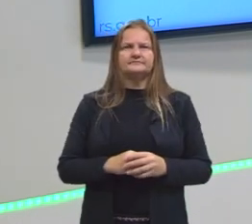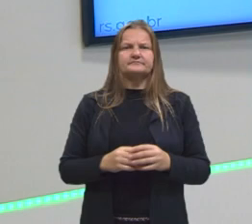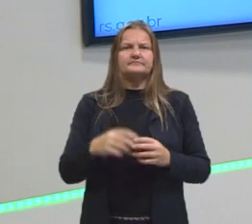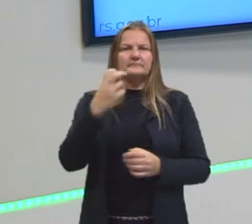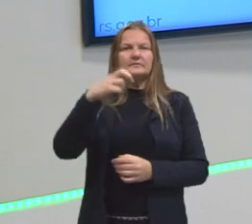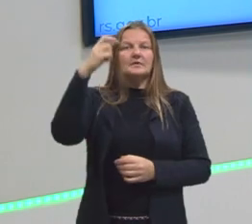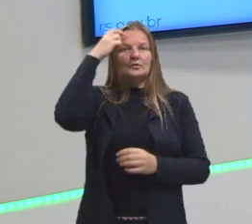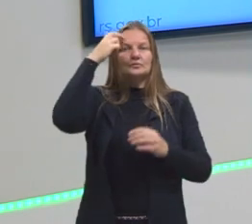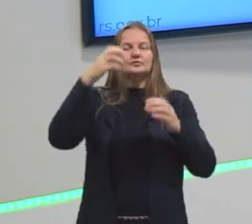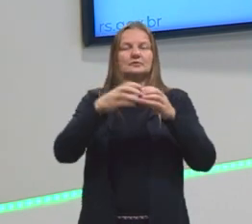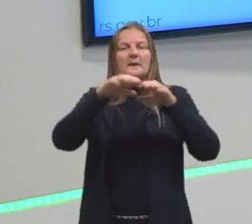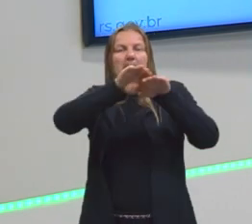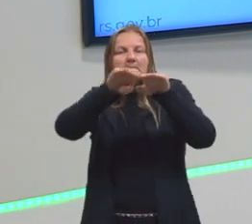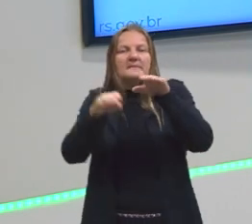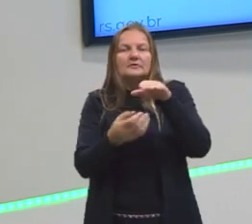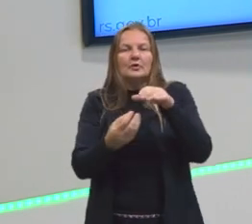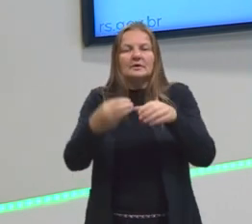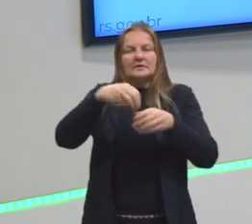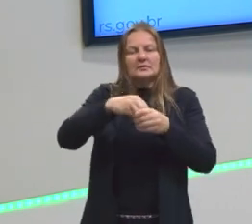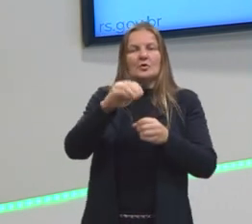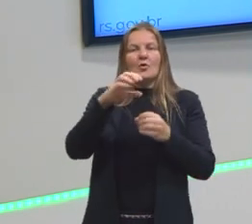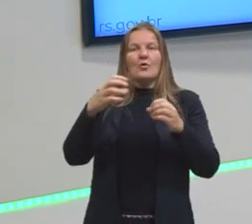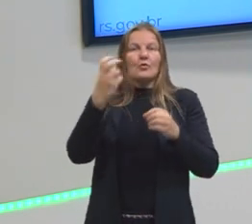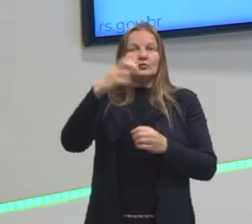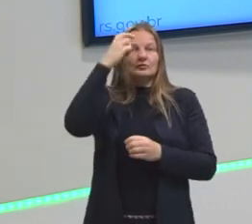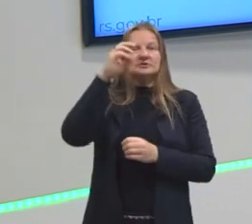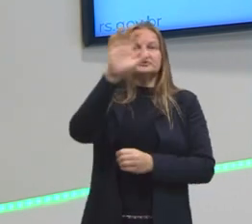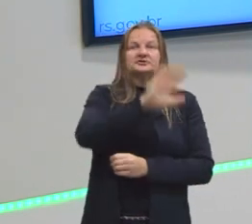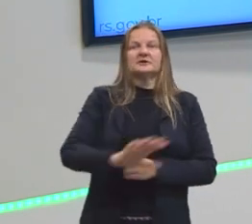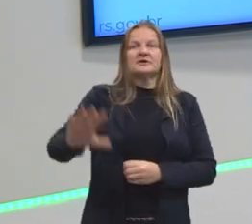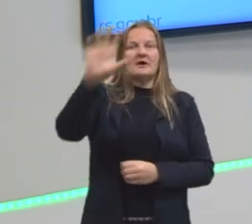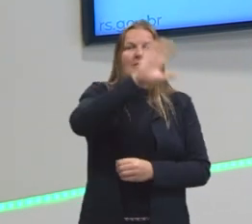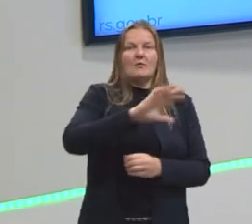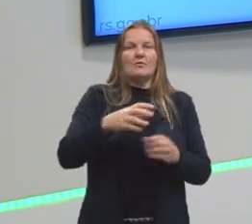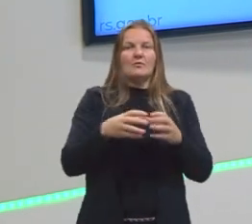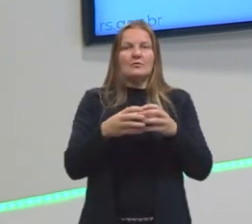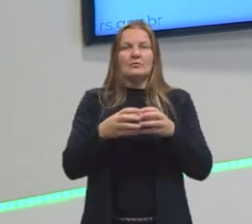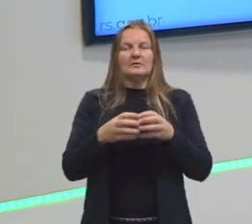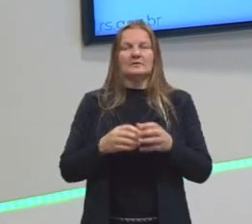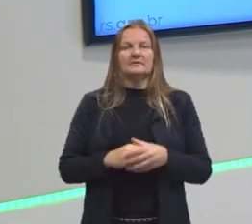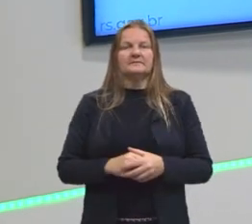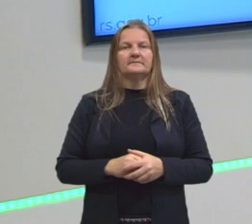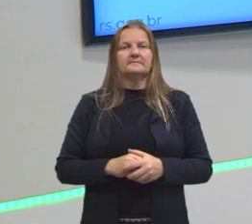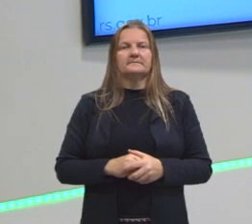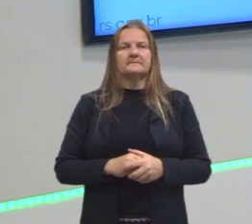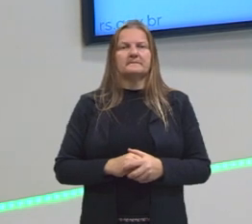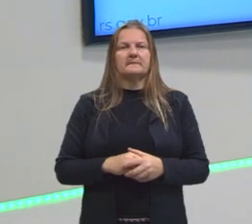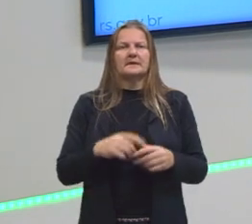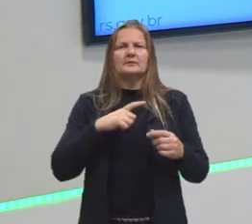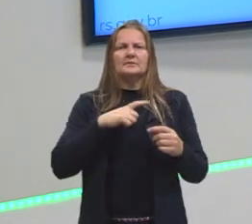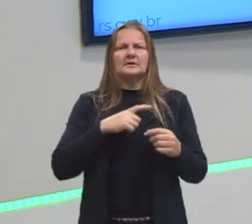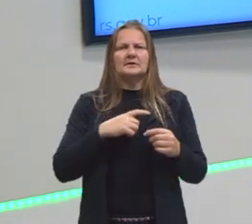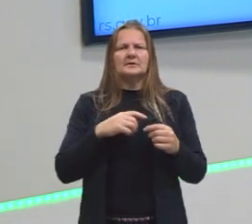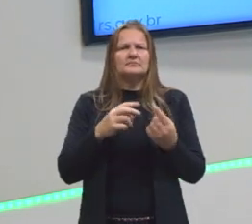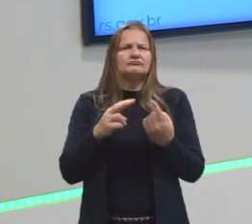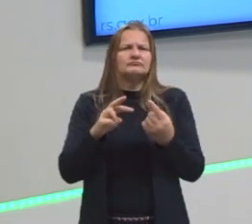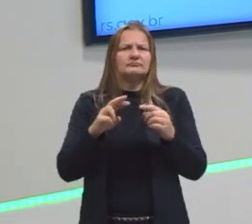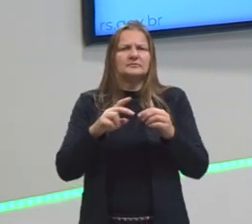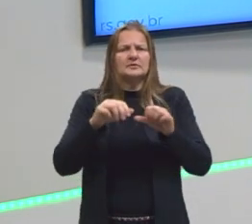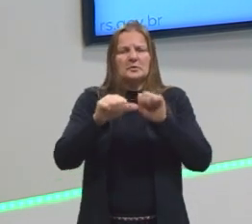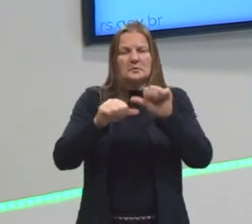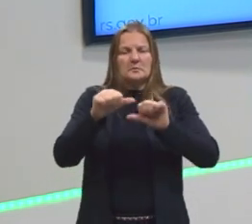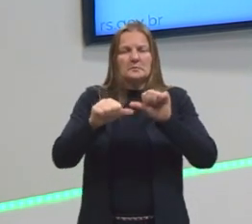uma cultura menor, dentro da cultura. Mas convive tranquilo. Não há a subcultura, não há uma perspectiva de